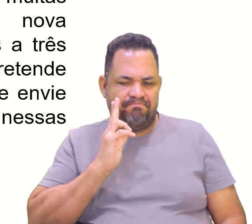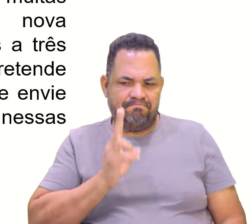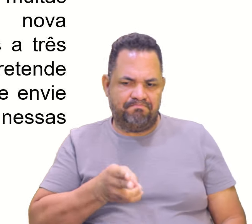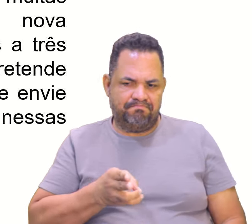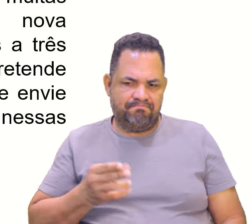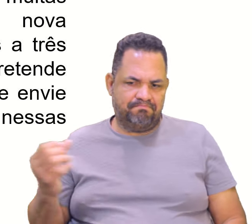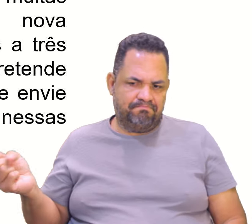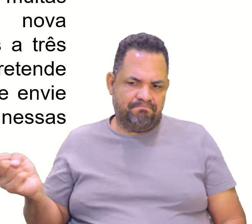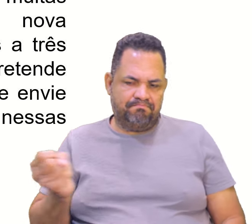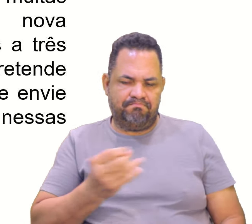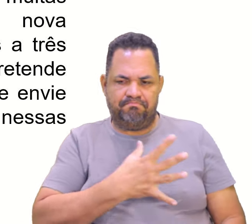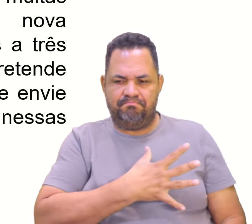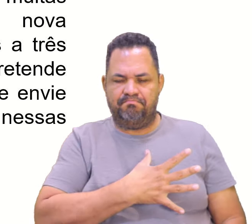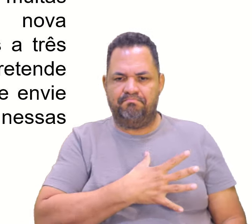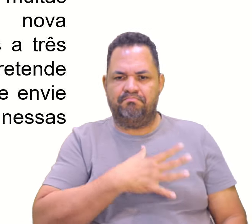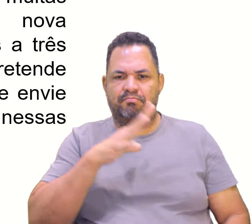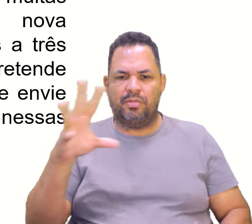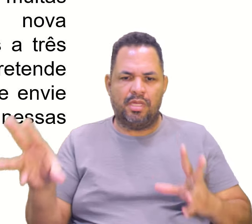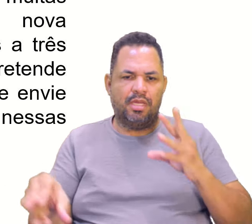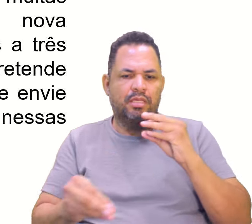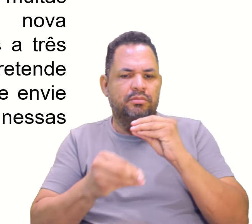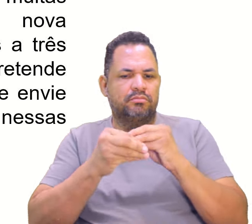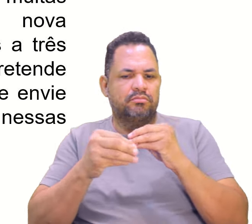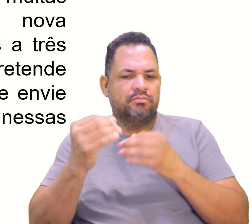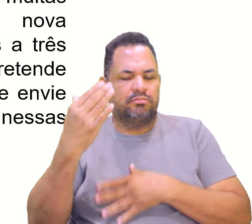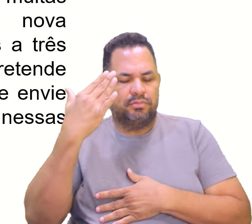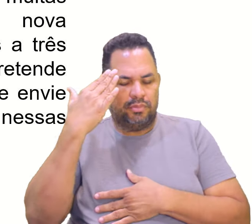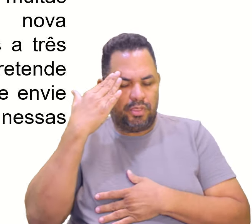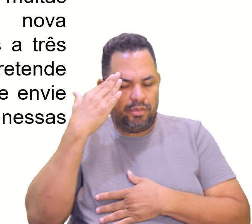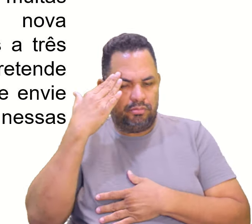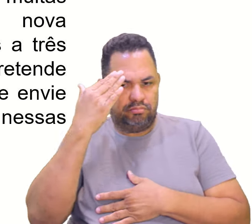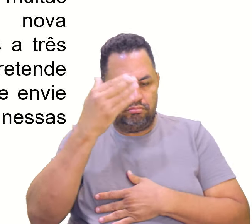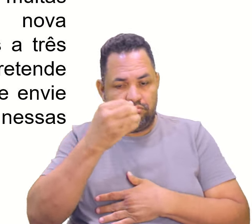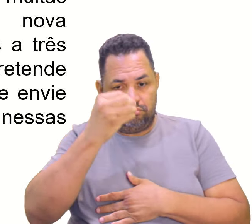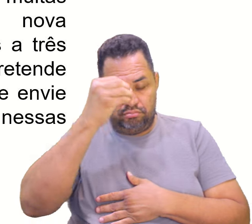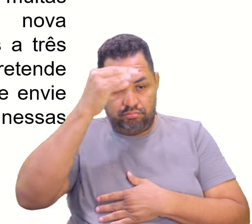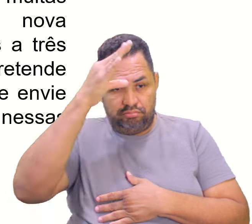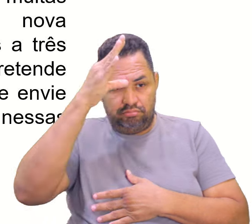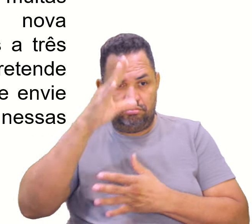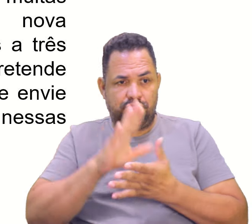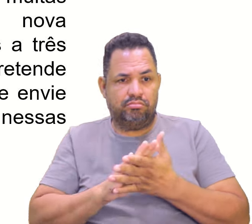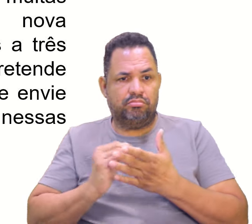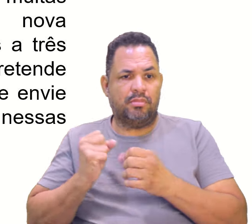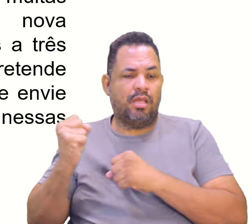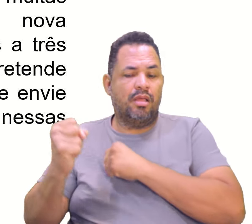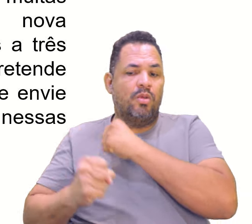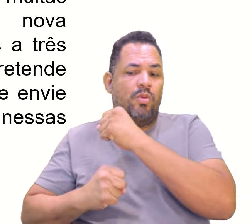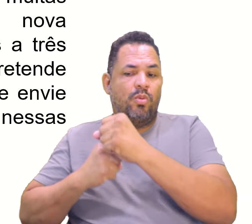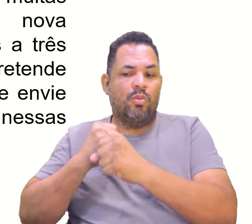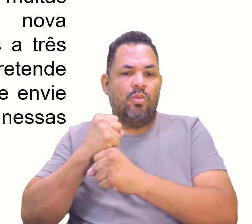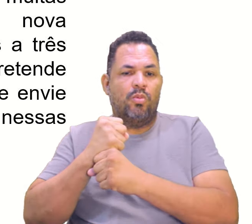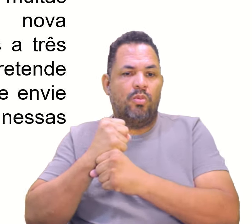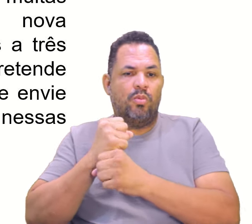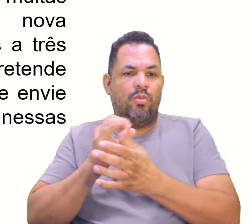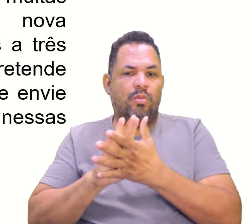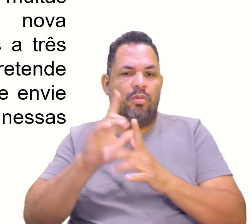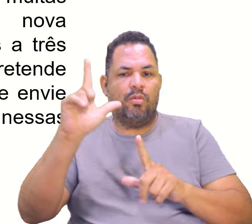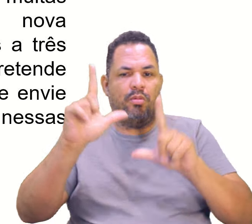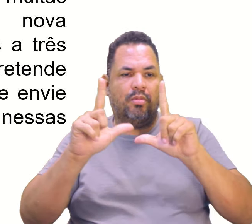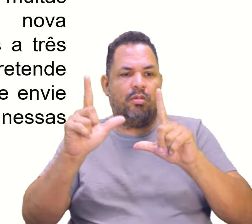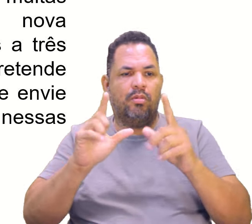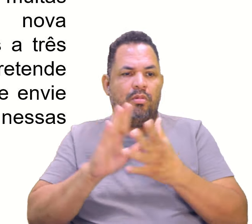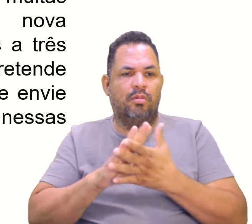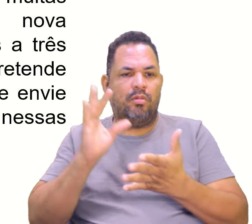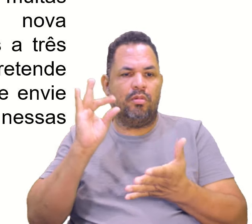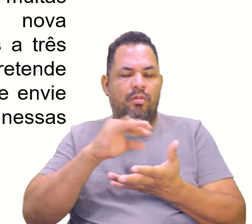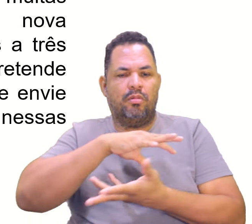vem coisas que podem somar com o nosso aprendizado, o nosso conhecimento. Bora ver. Nos últimos anos, a televisão tem passado por